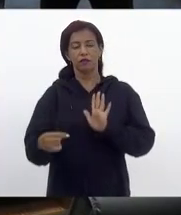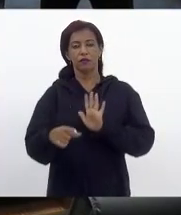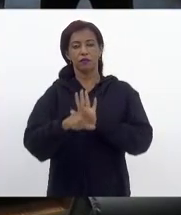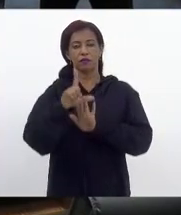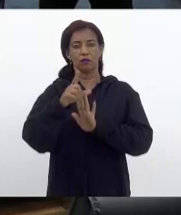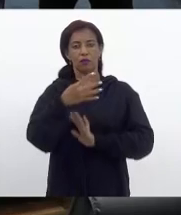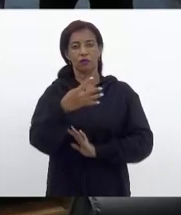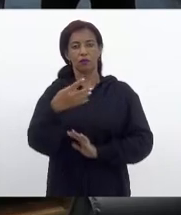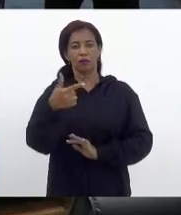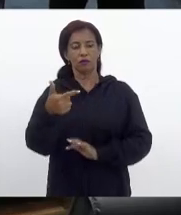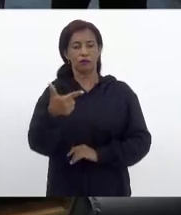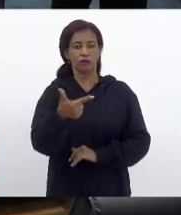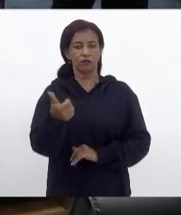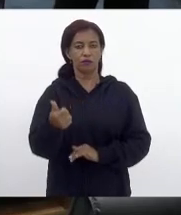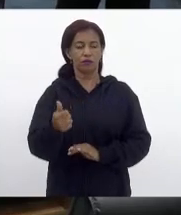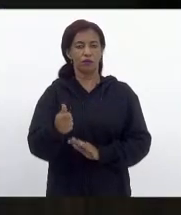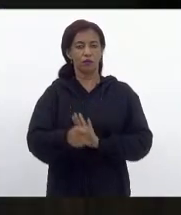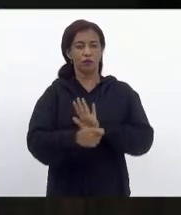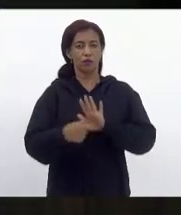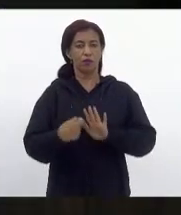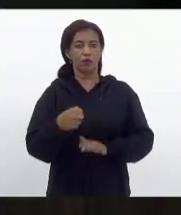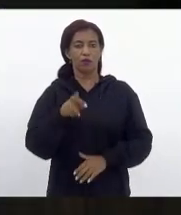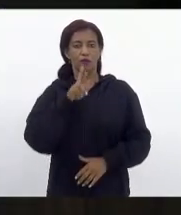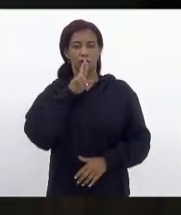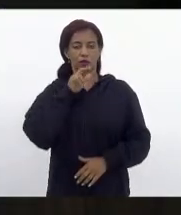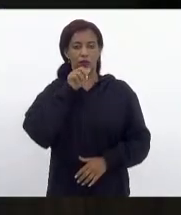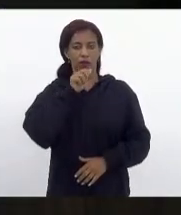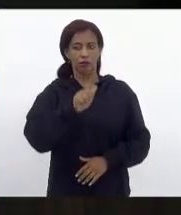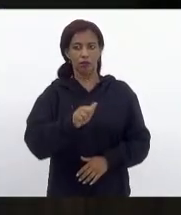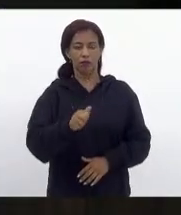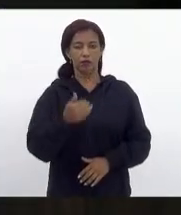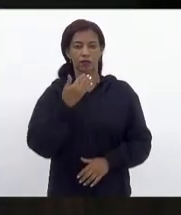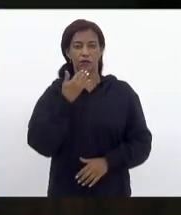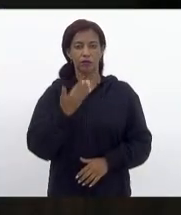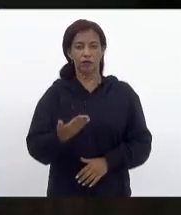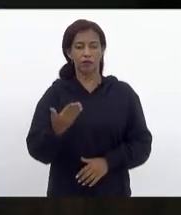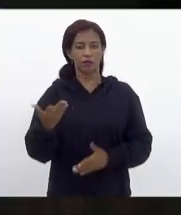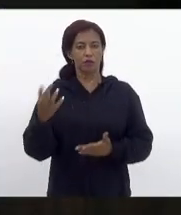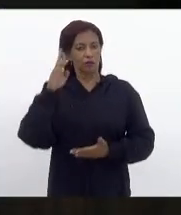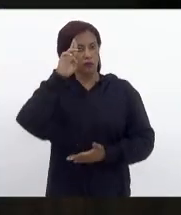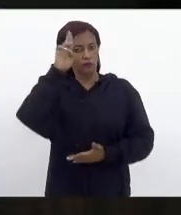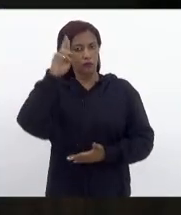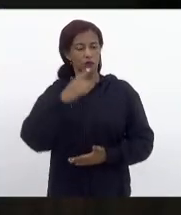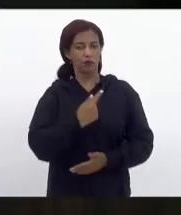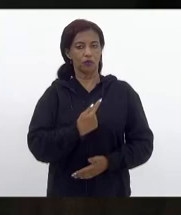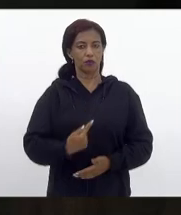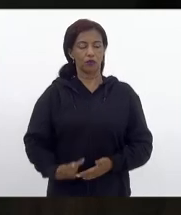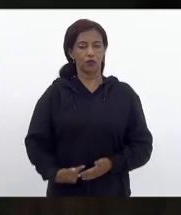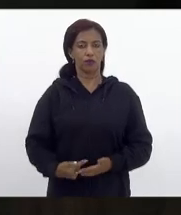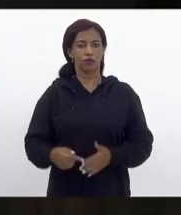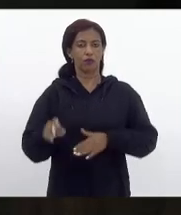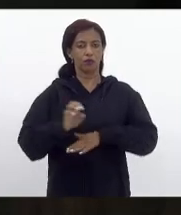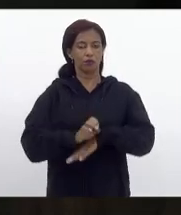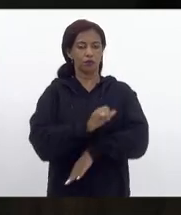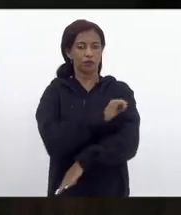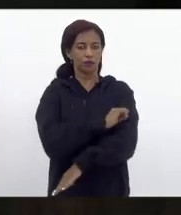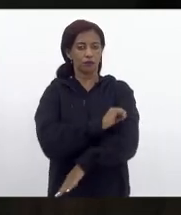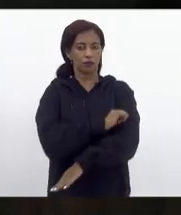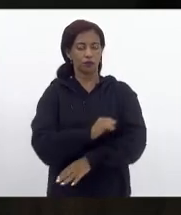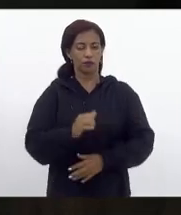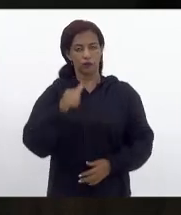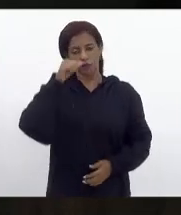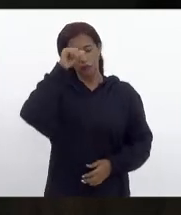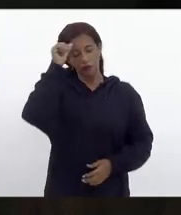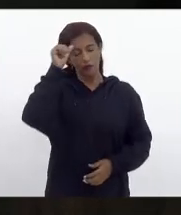442 de 21 de autoria do deputado Rodrigo Murim, solicita o excelentíssimo senhor governador do estado do Rio de Janeiro, o senhor